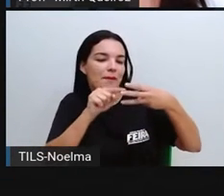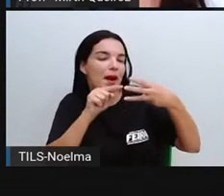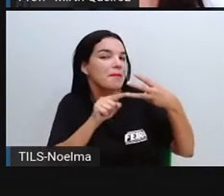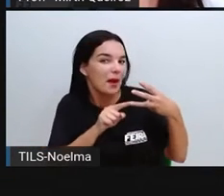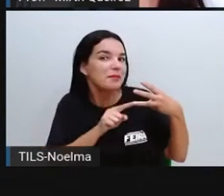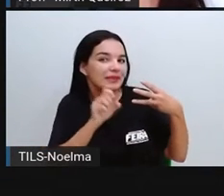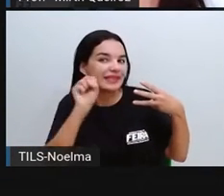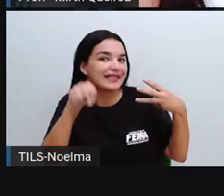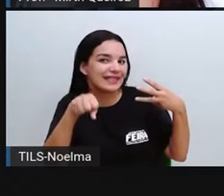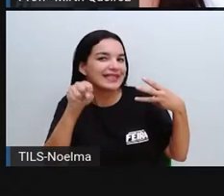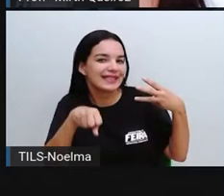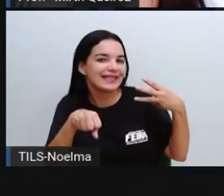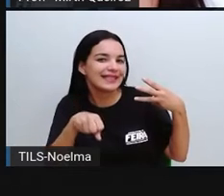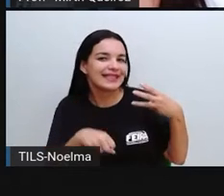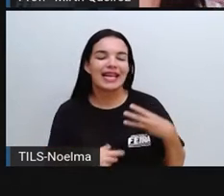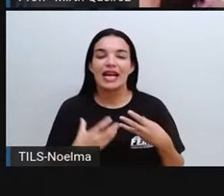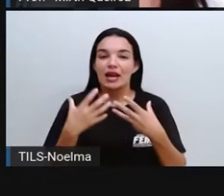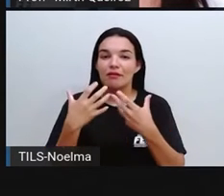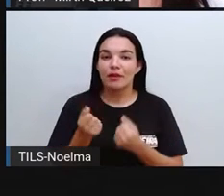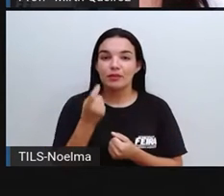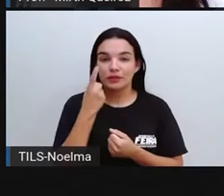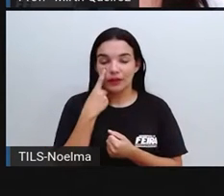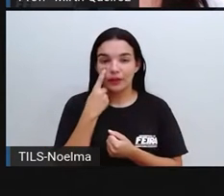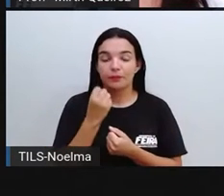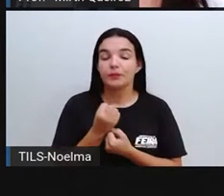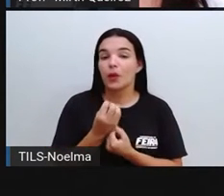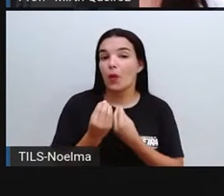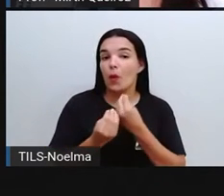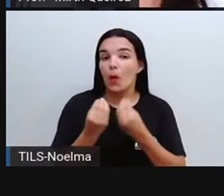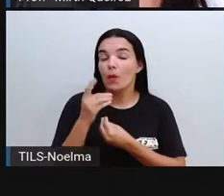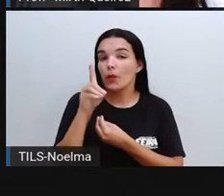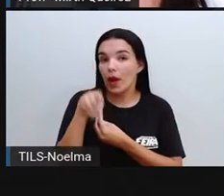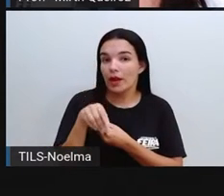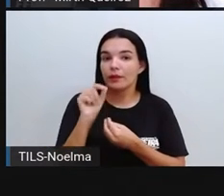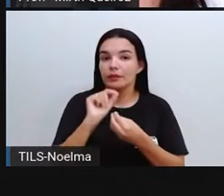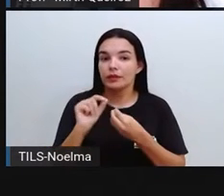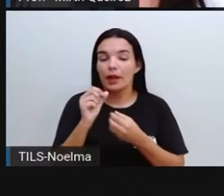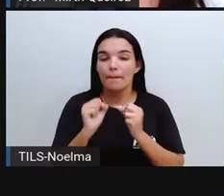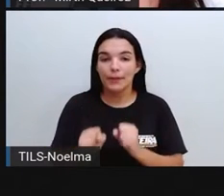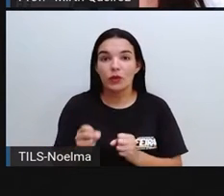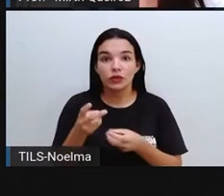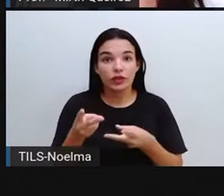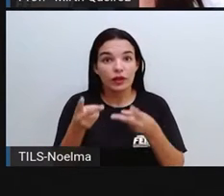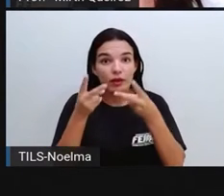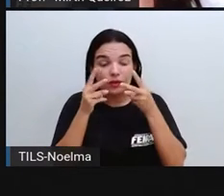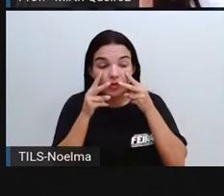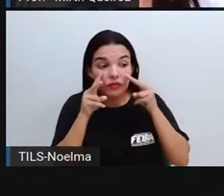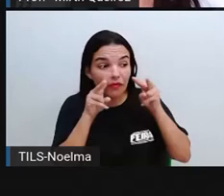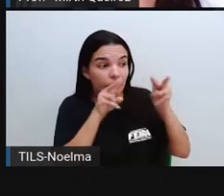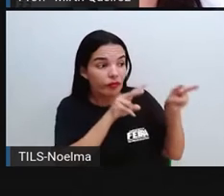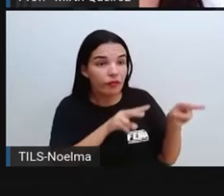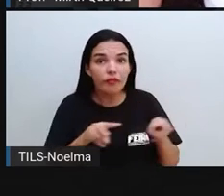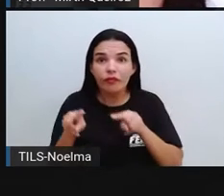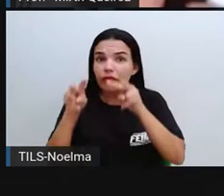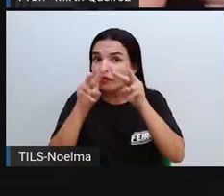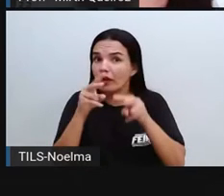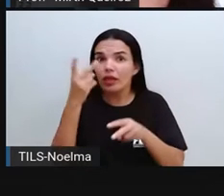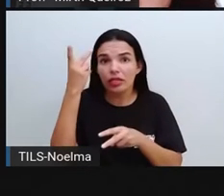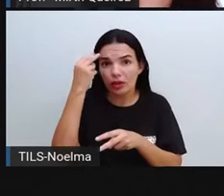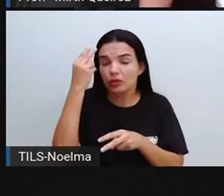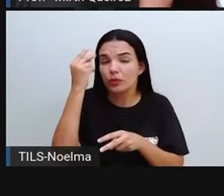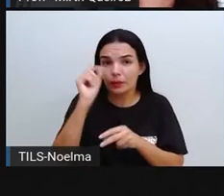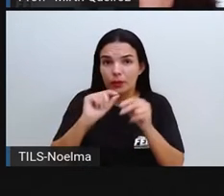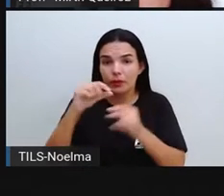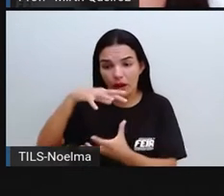físicos da água, certo? Esses diferentes estados, eles podem ser observados naturalmente em nosso planeta, quando a gente observa